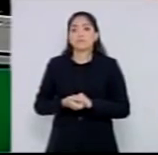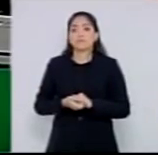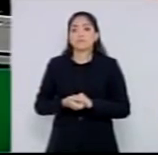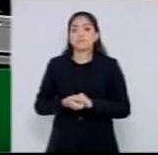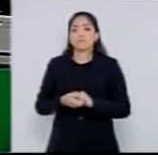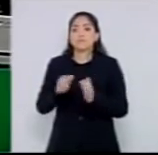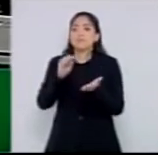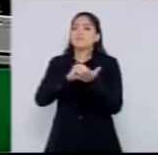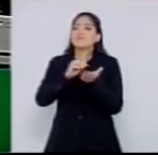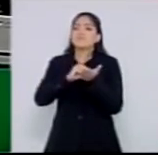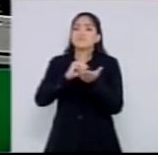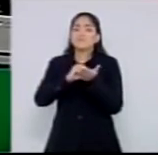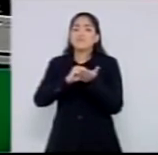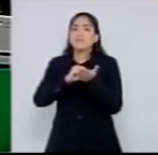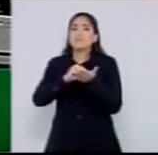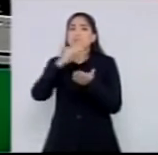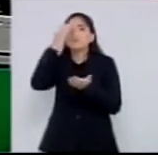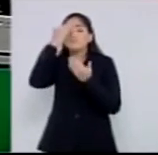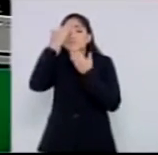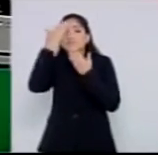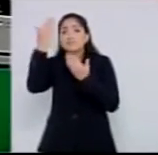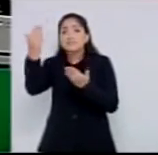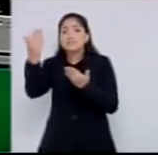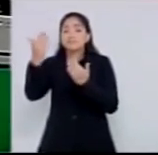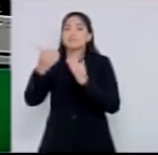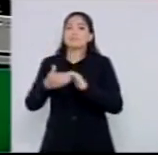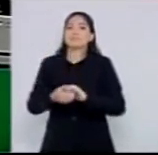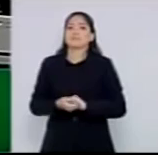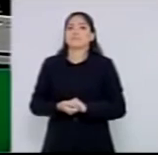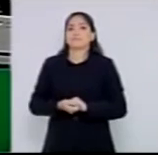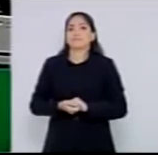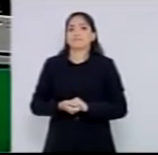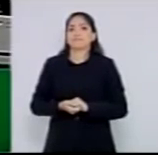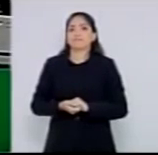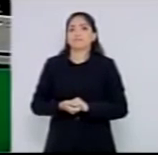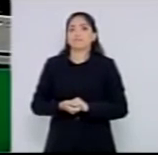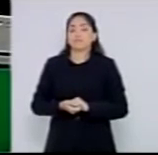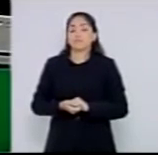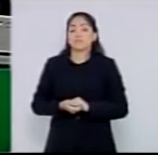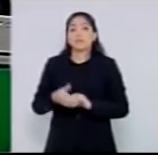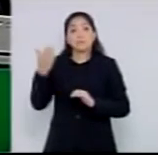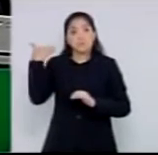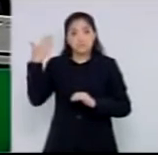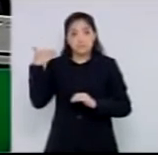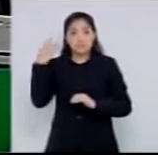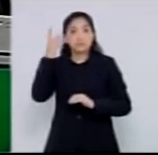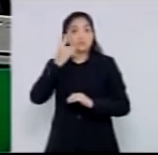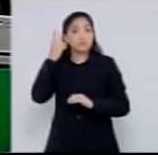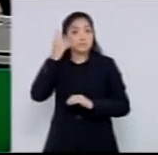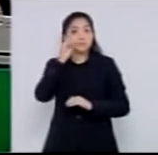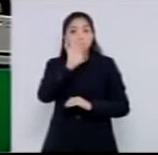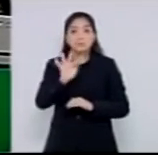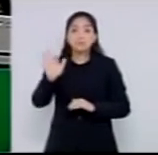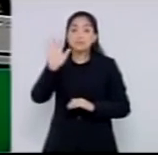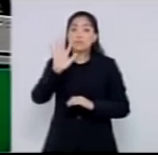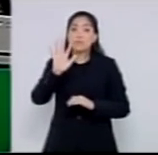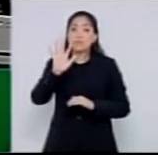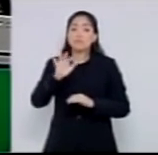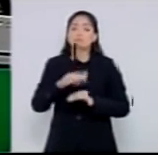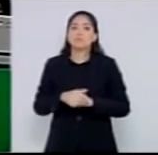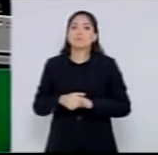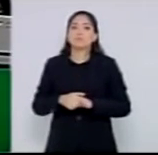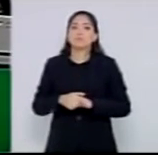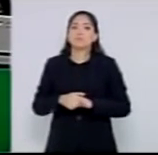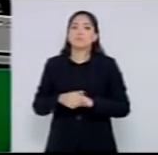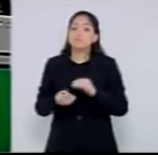de uma prefeitura, do norte do estado, quando eu fui deputado federal, ingressei com uma emenda, para